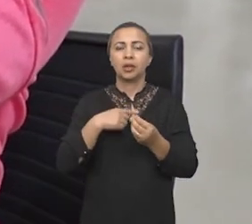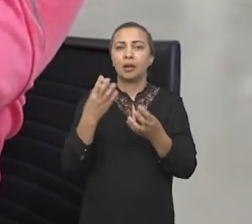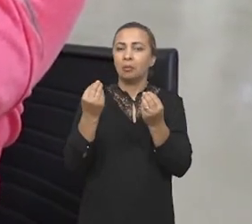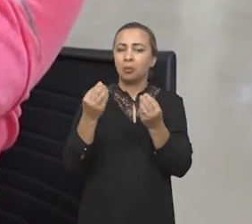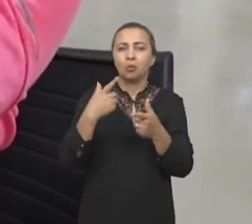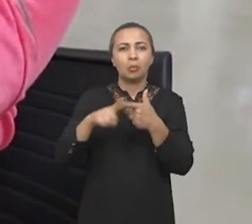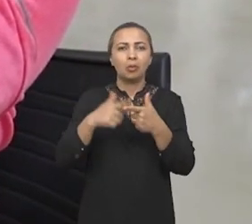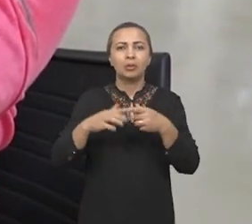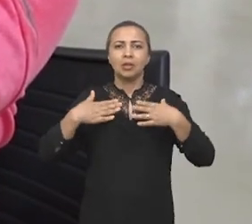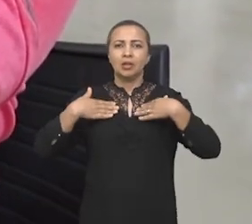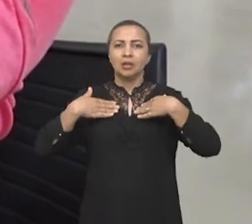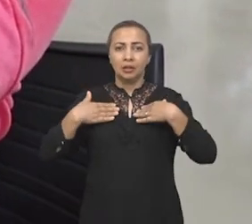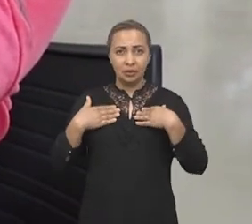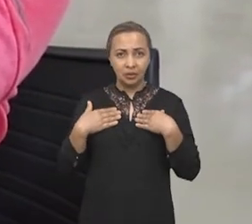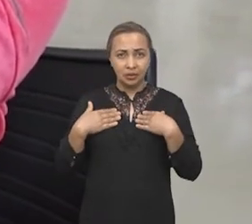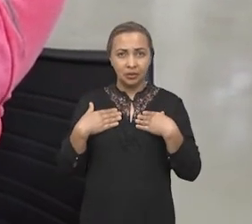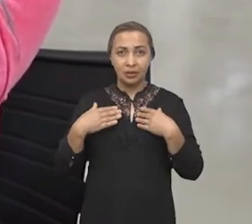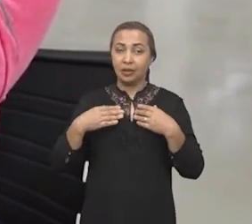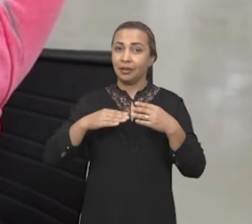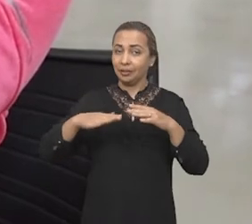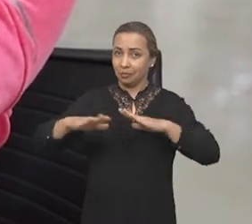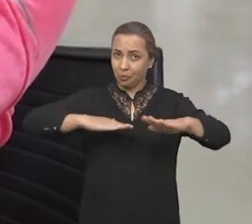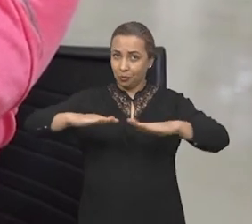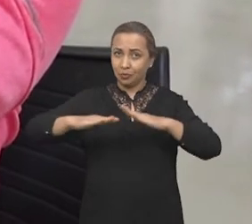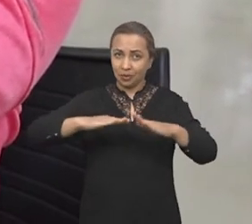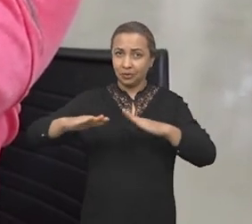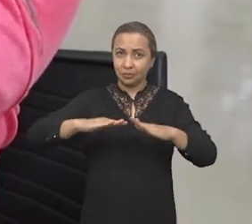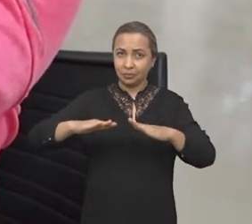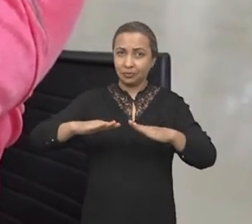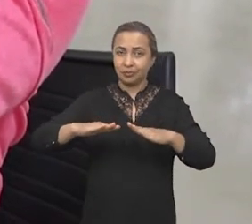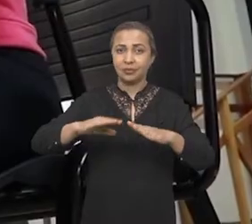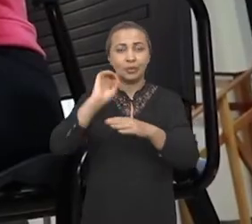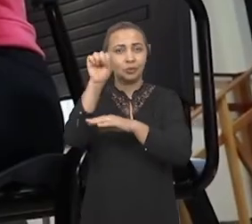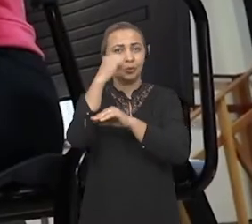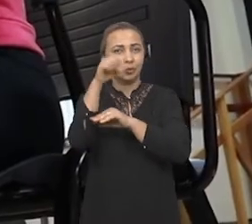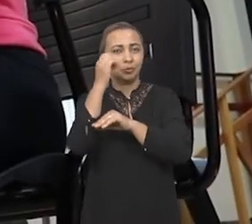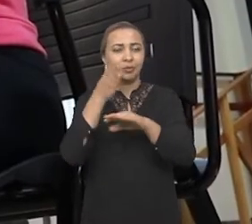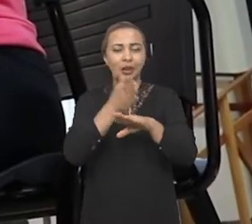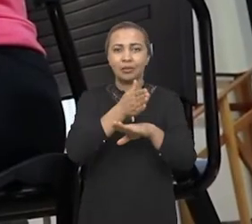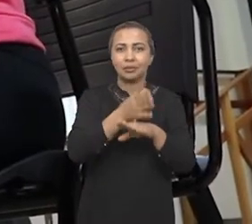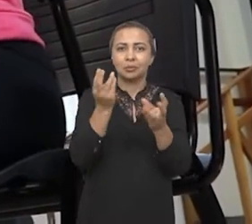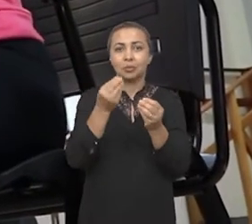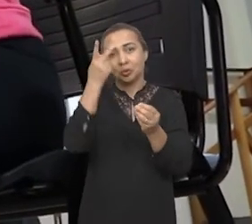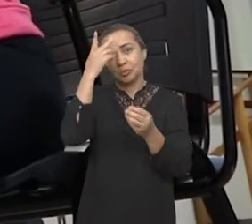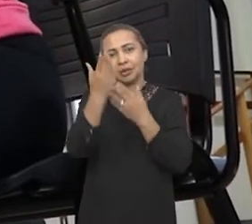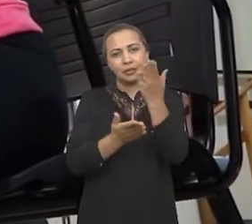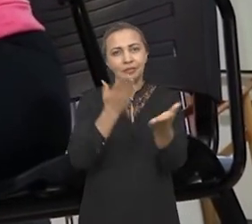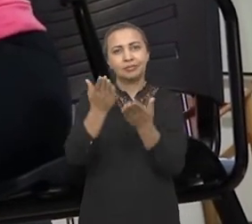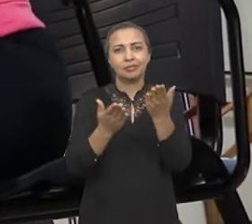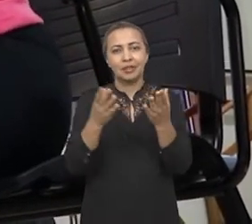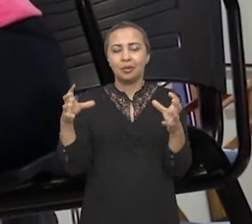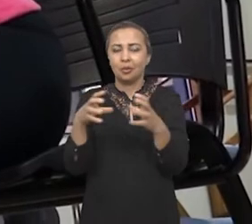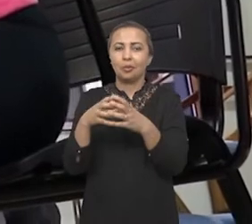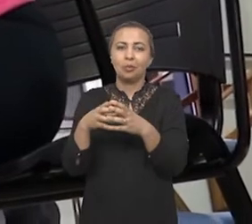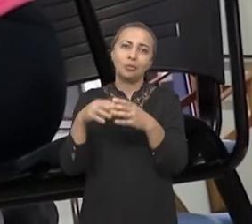sequelas pulmonares e sequelas motoras, então o fisioterapeuta entra muito aí nessa questão, né, e a equipe é muito